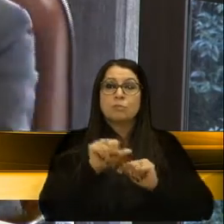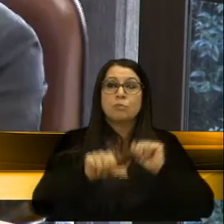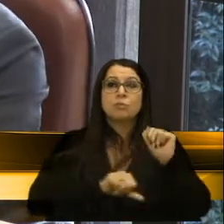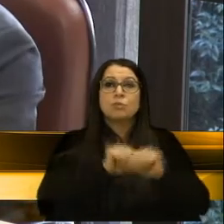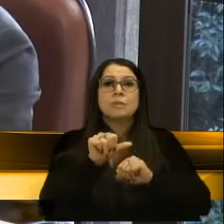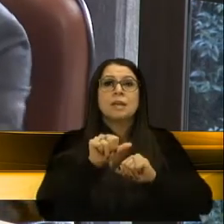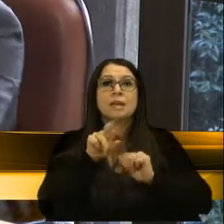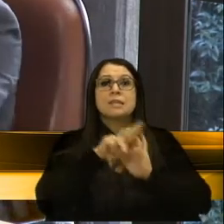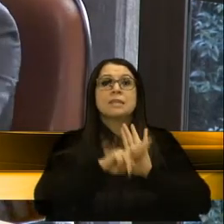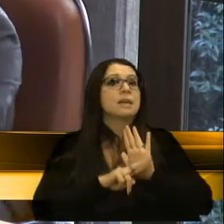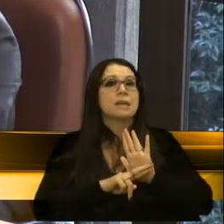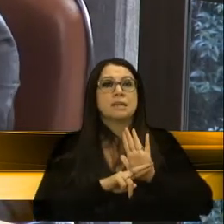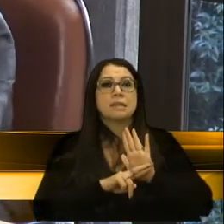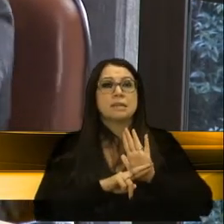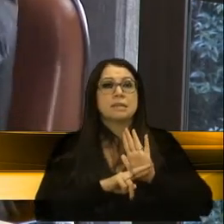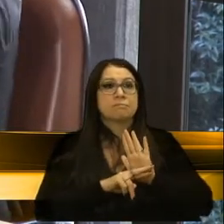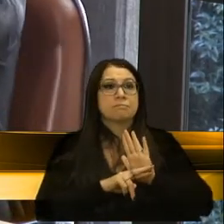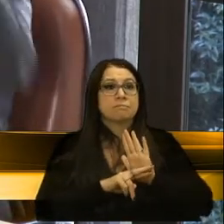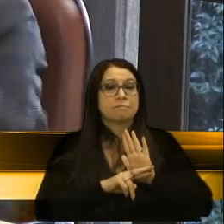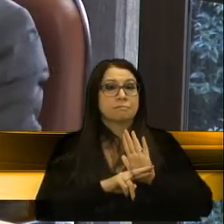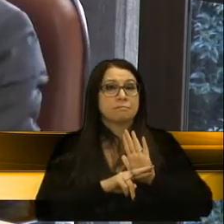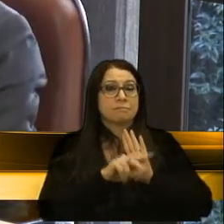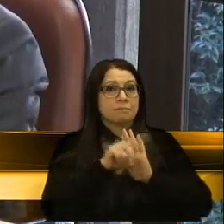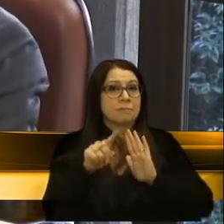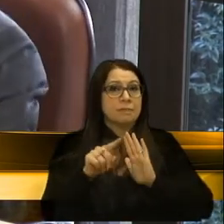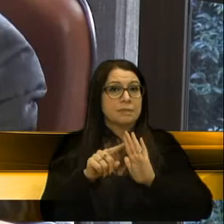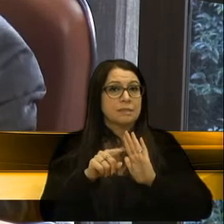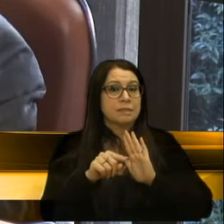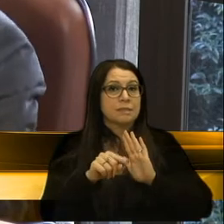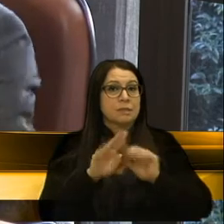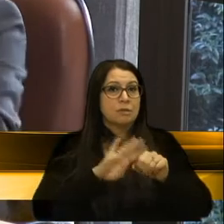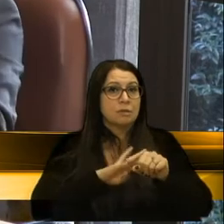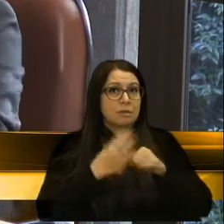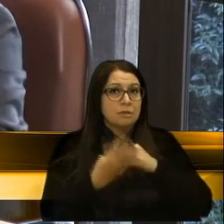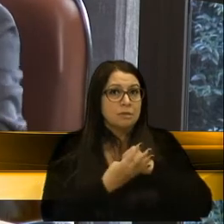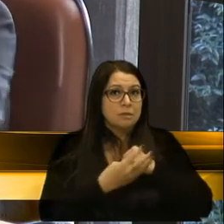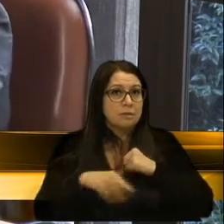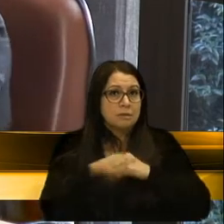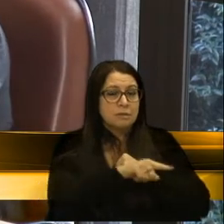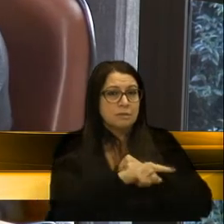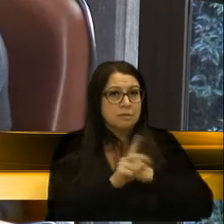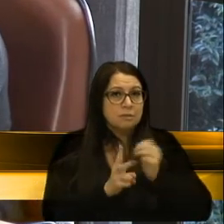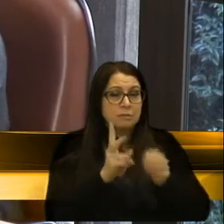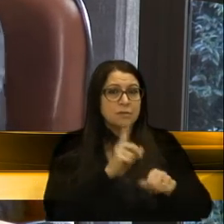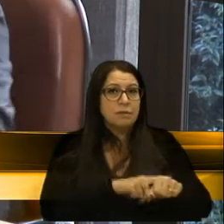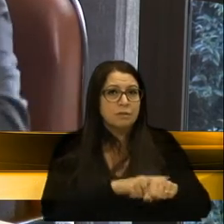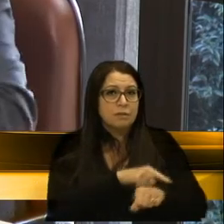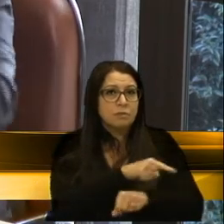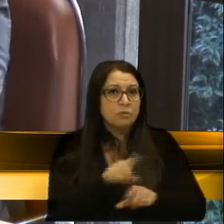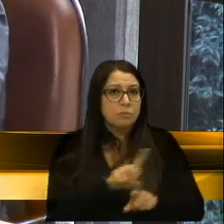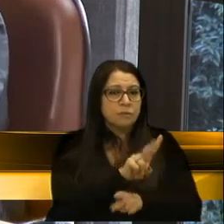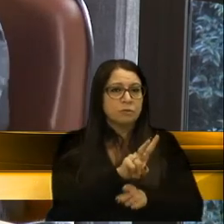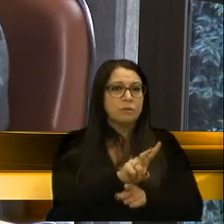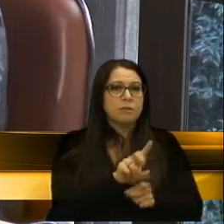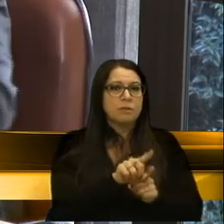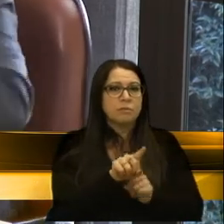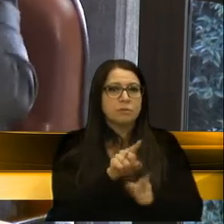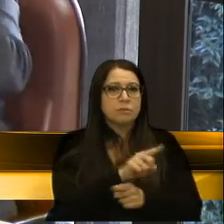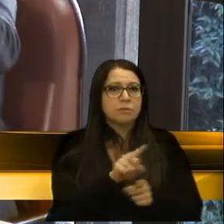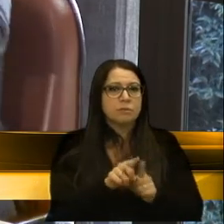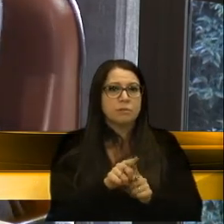as regras durante o jogo, ainda que estejamos em uma pandemia. Precisa dar tempo para que o governo